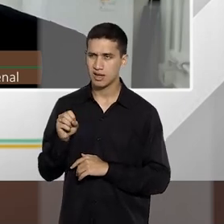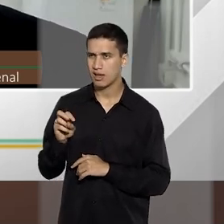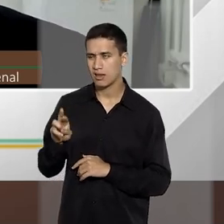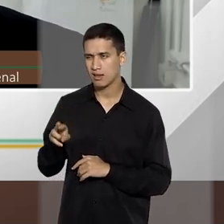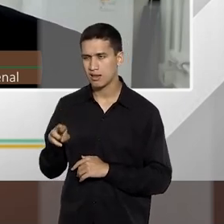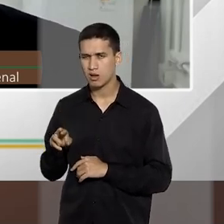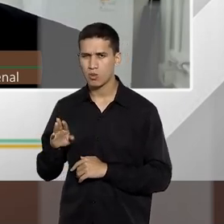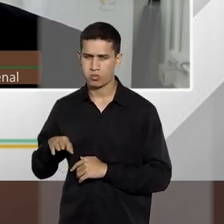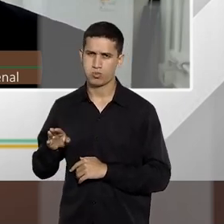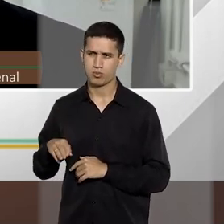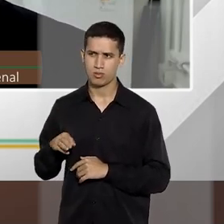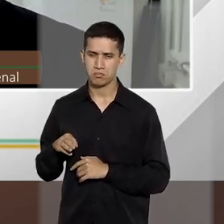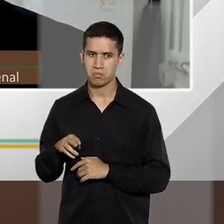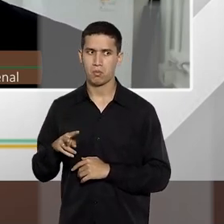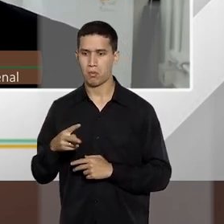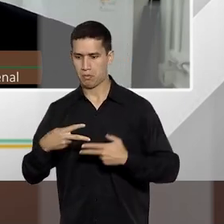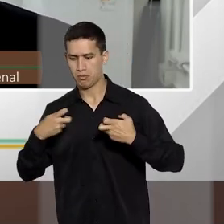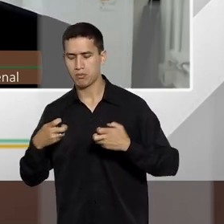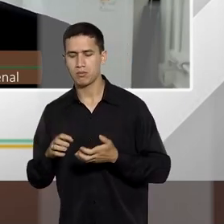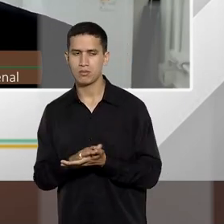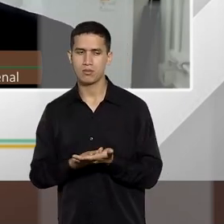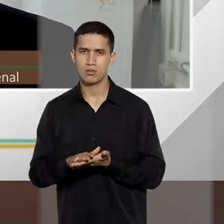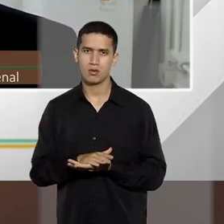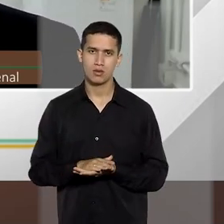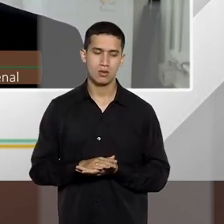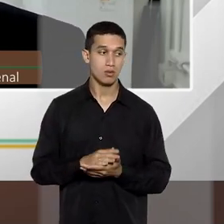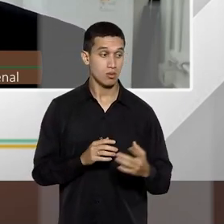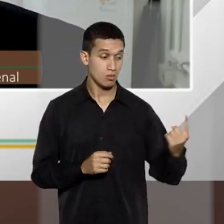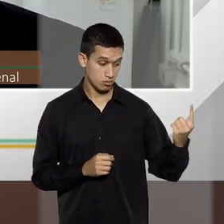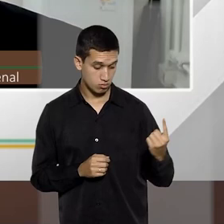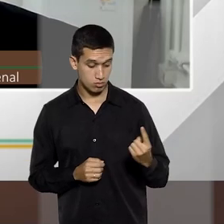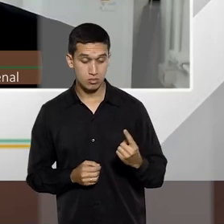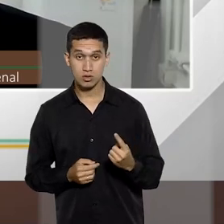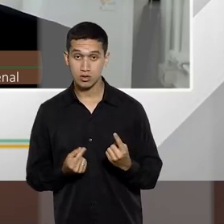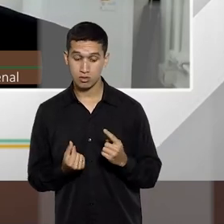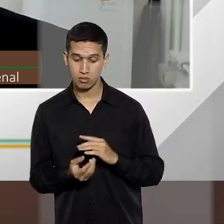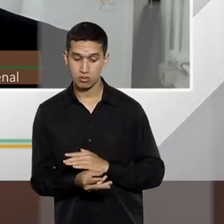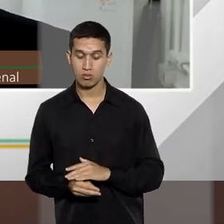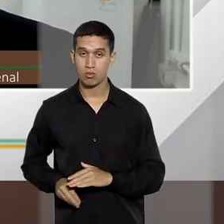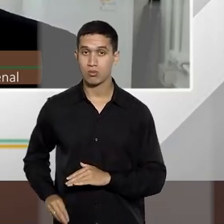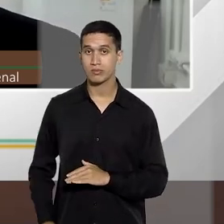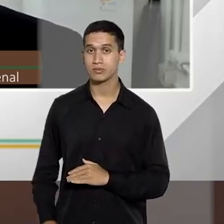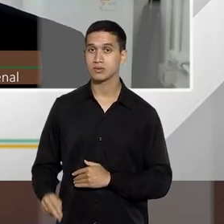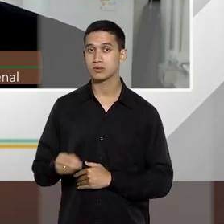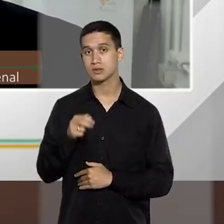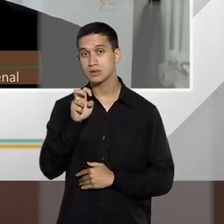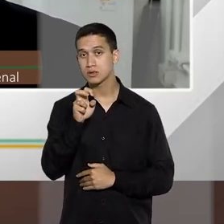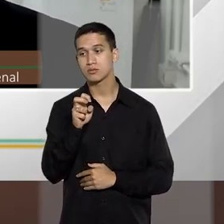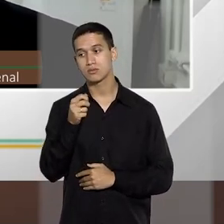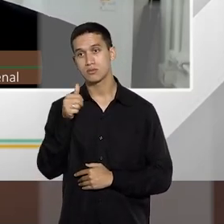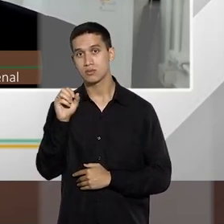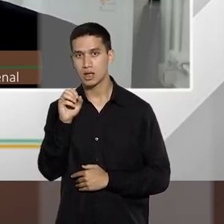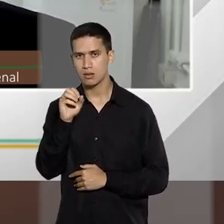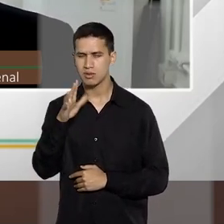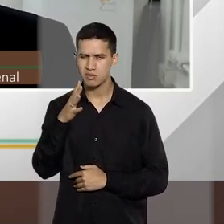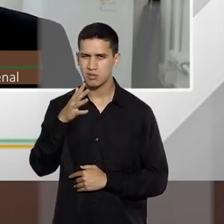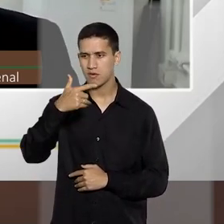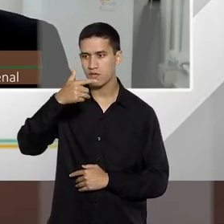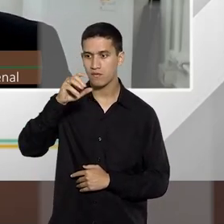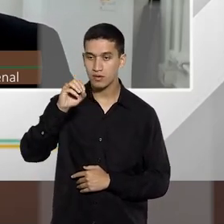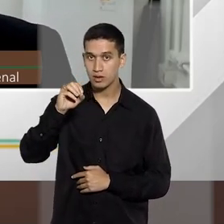chamar atenção, então um dia ele furta cinco, outro dia ele furta dez, aí no período ali de vinte, trinta dias ele furta uma quantia